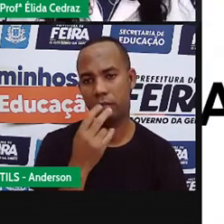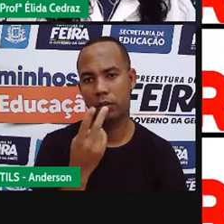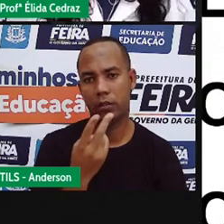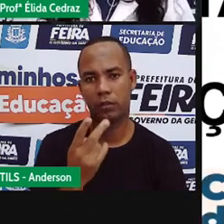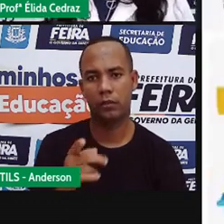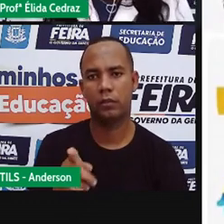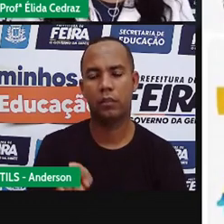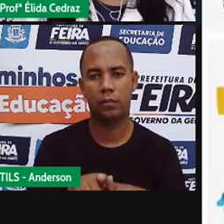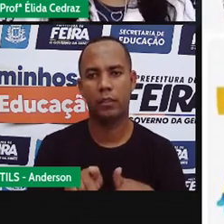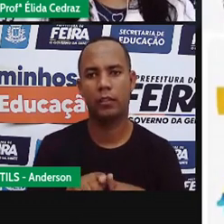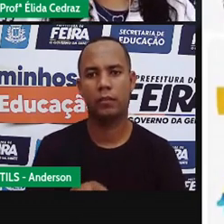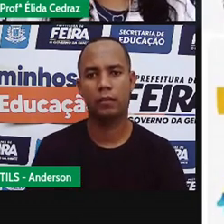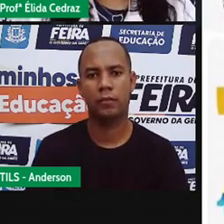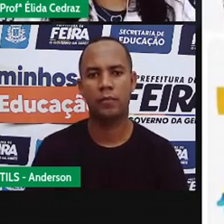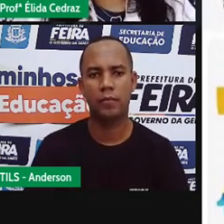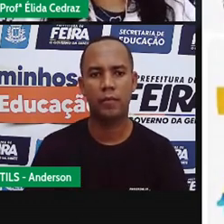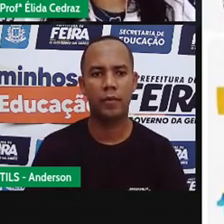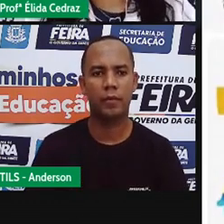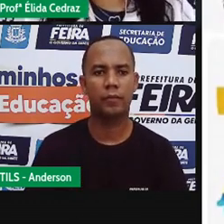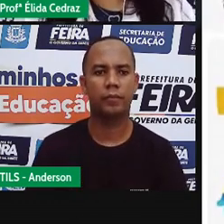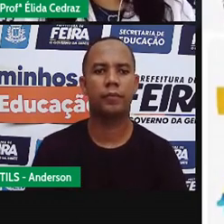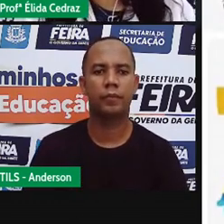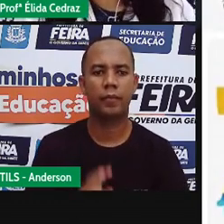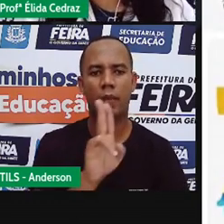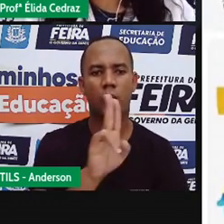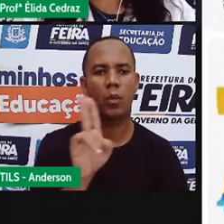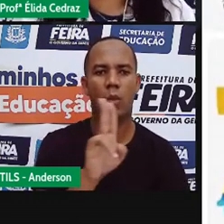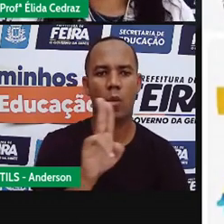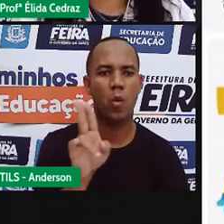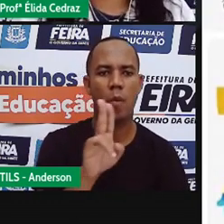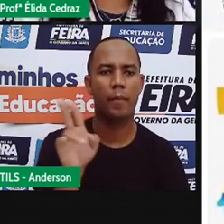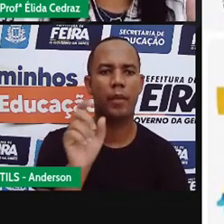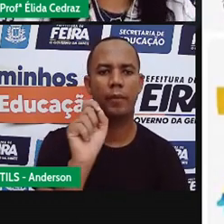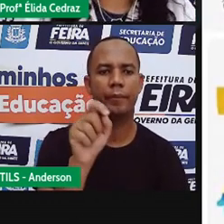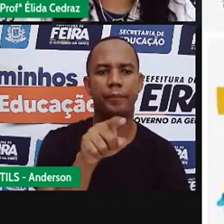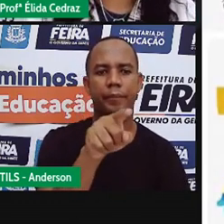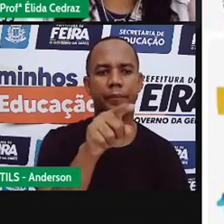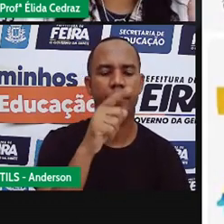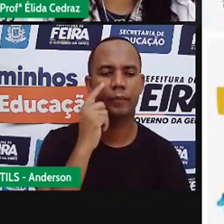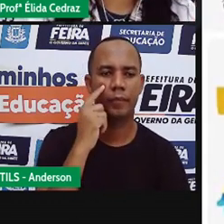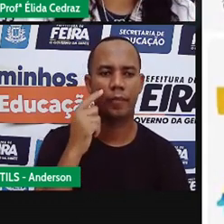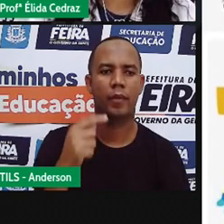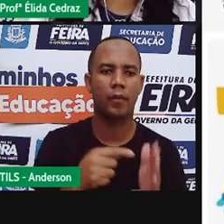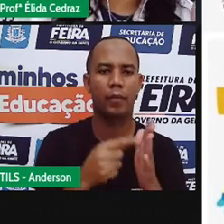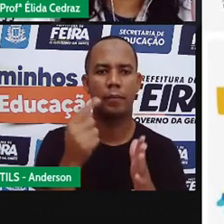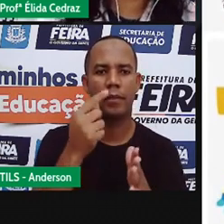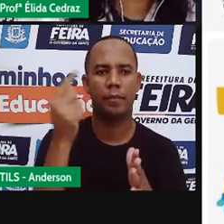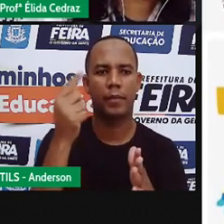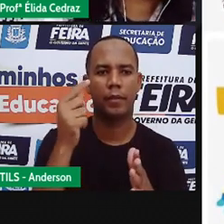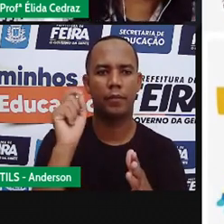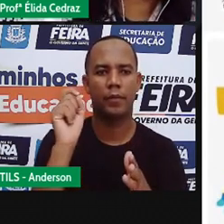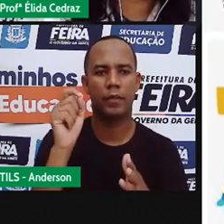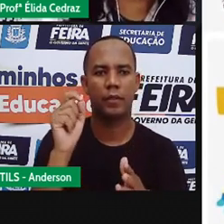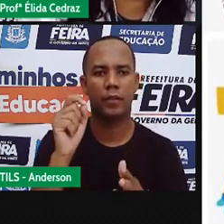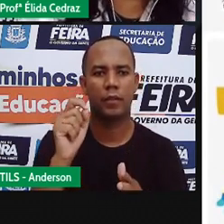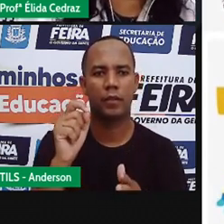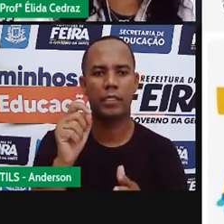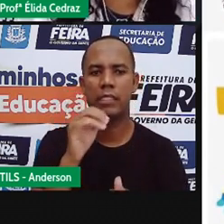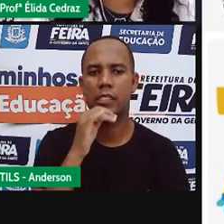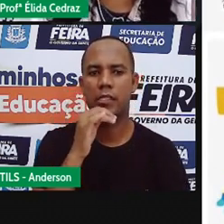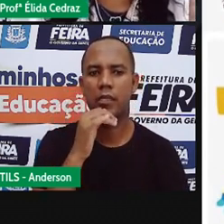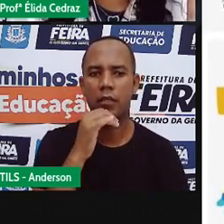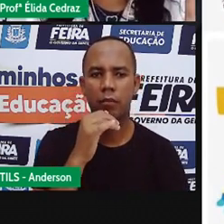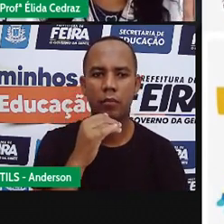Pronto, agora você vai descobrir o nome desses negócios que estão aí. A primeira é uma fêmea, não é o